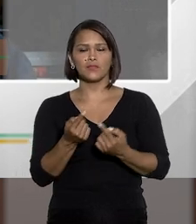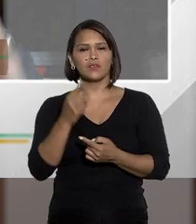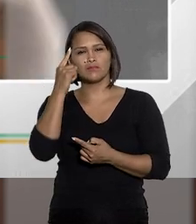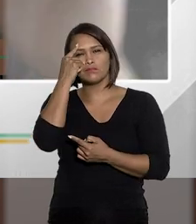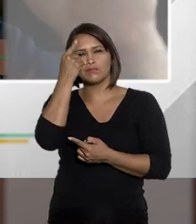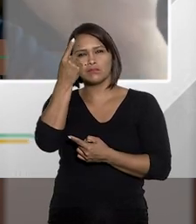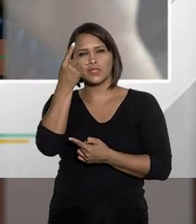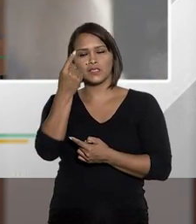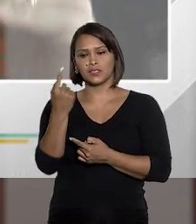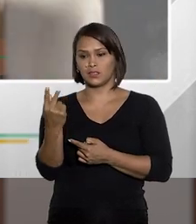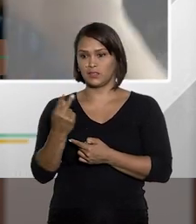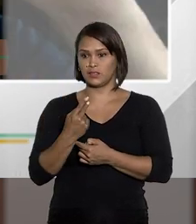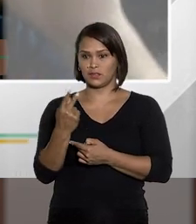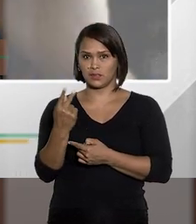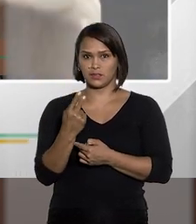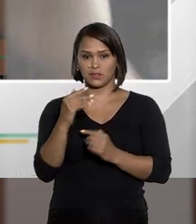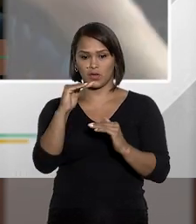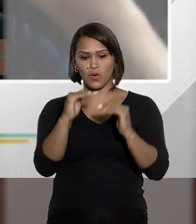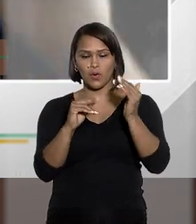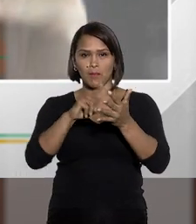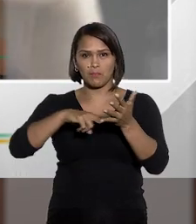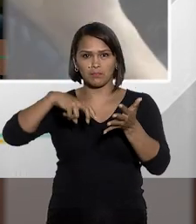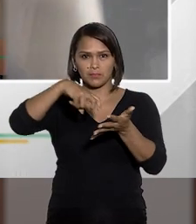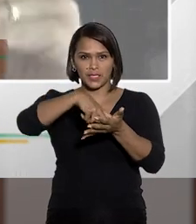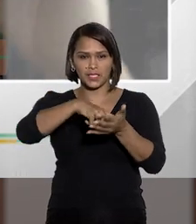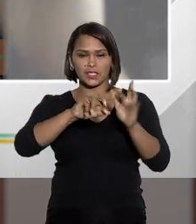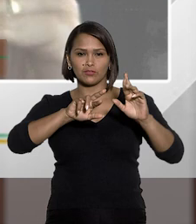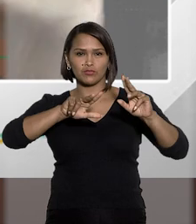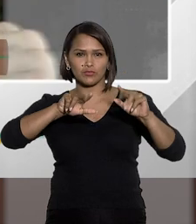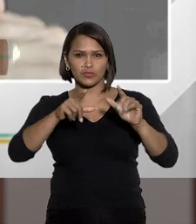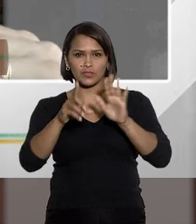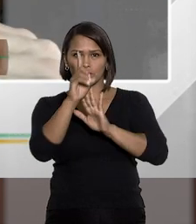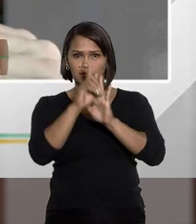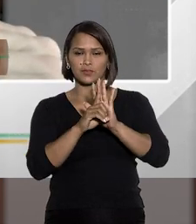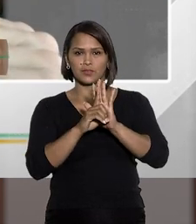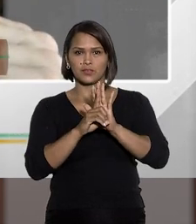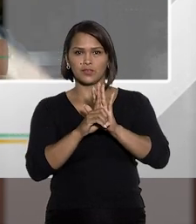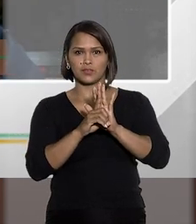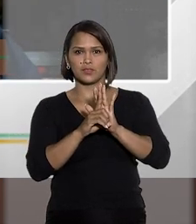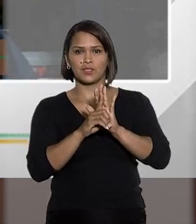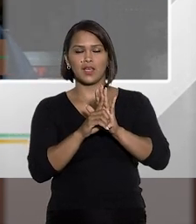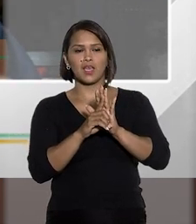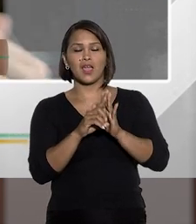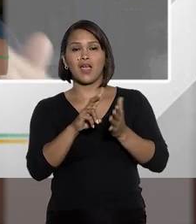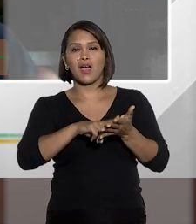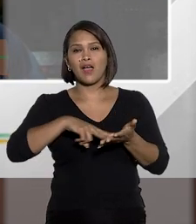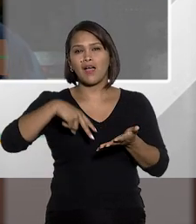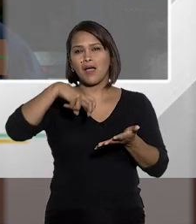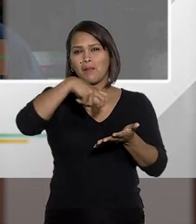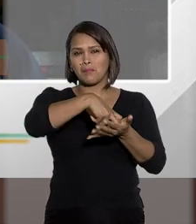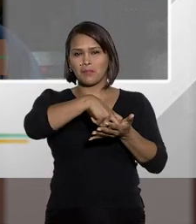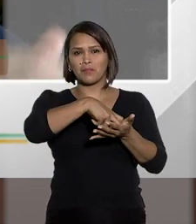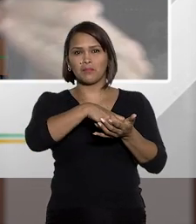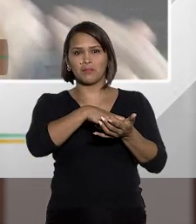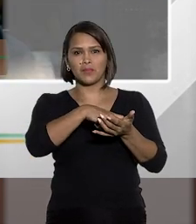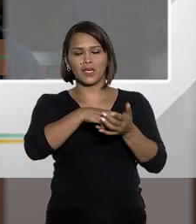quando você pensa nessas duas penas restritivas de direitos, a pena